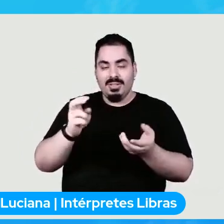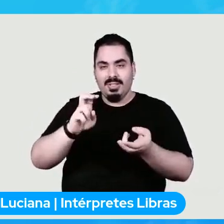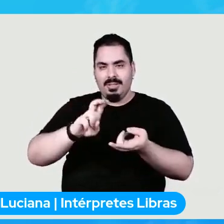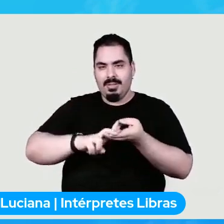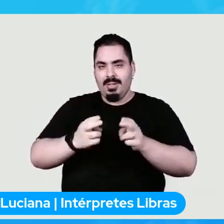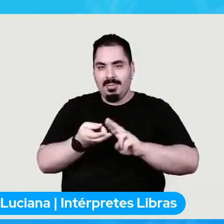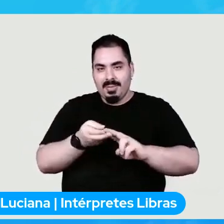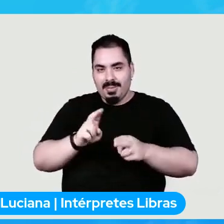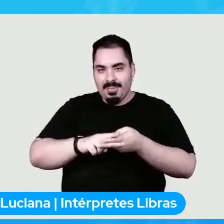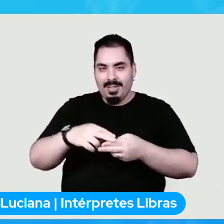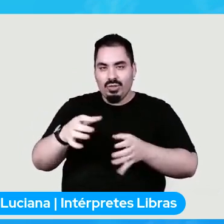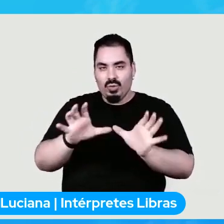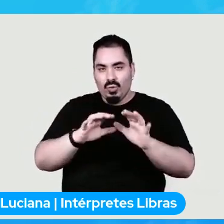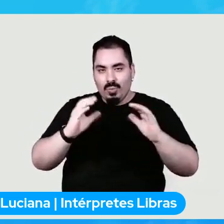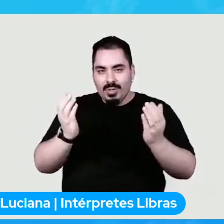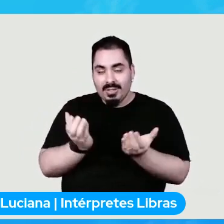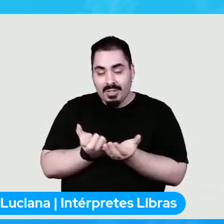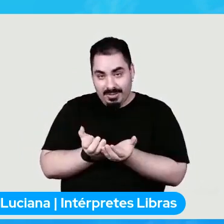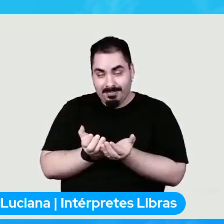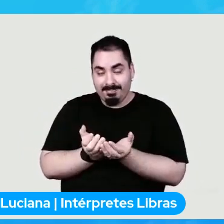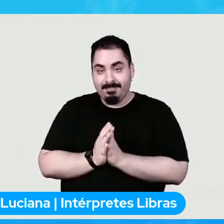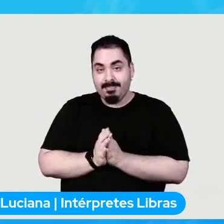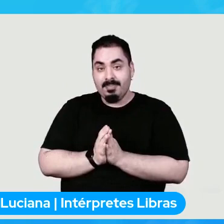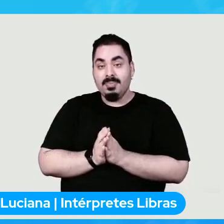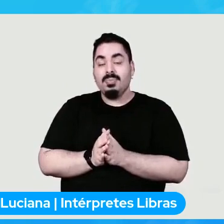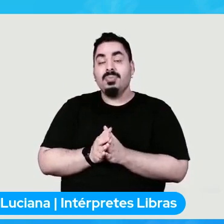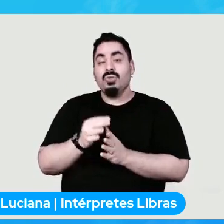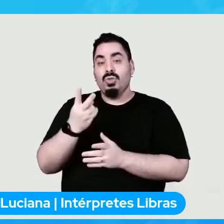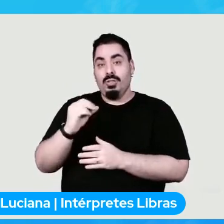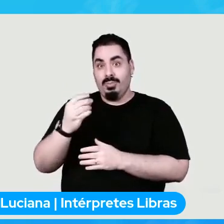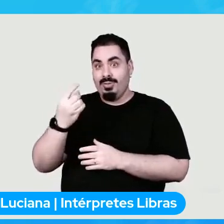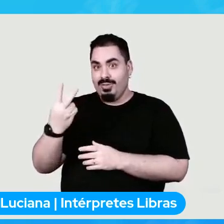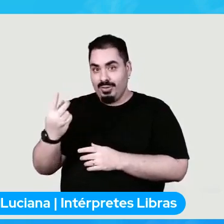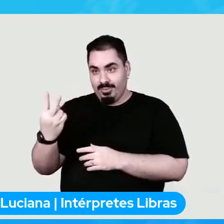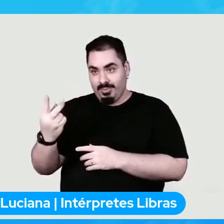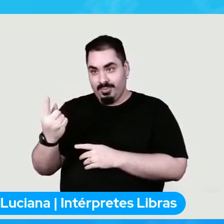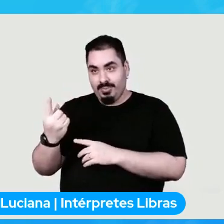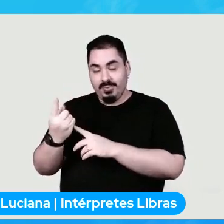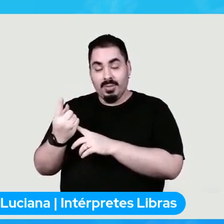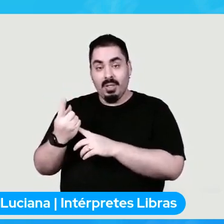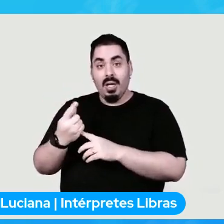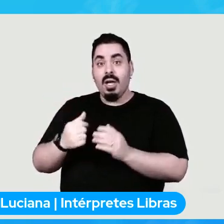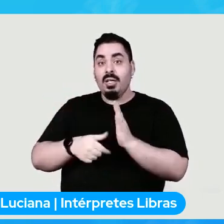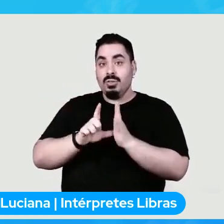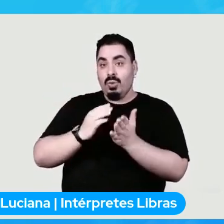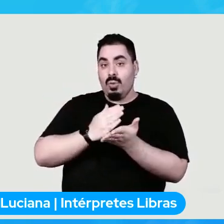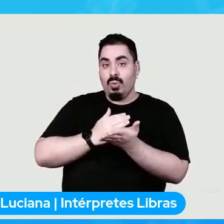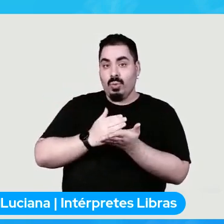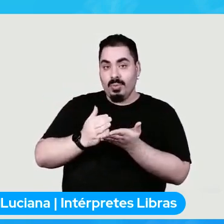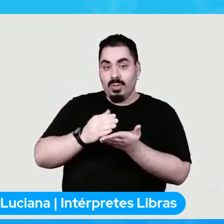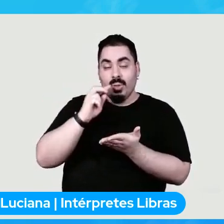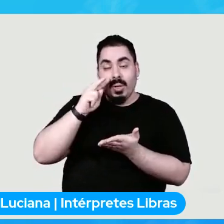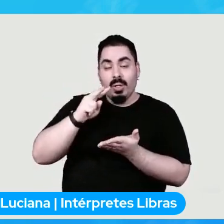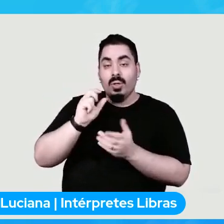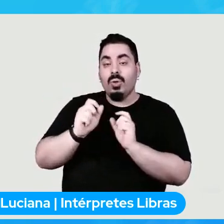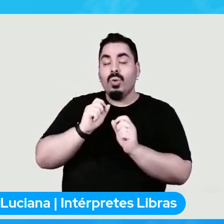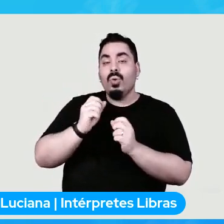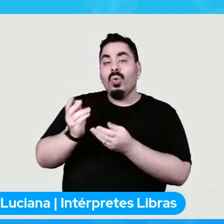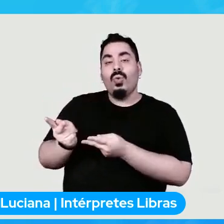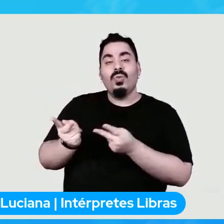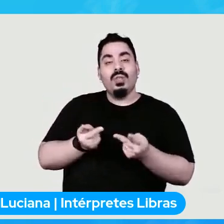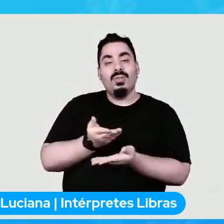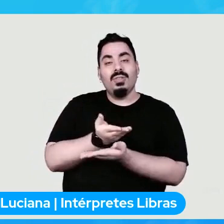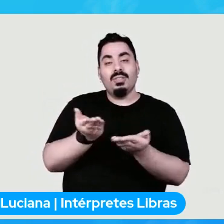Inicialmente, eu vou convidá-los a contribuir com a campanha de doação para ONGs, Mães da Favela.